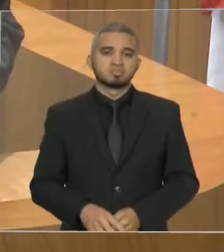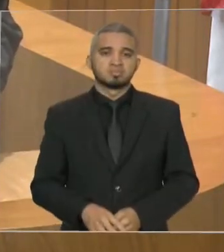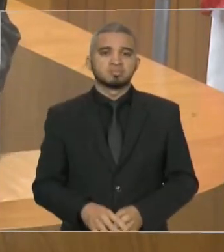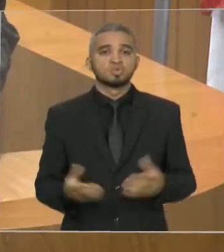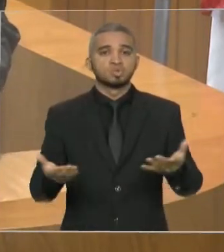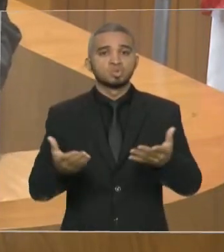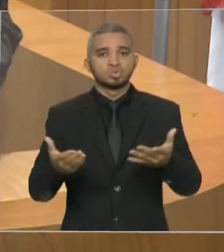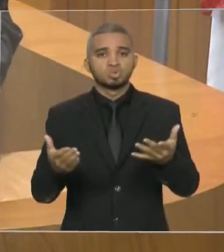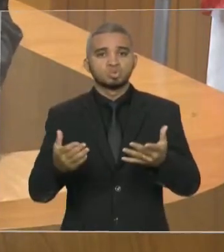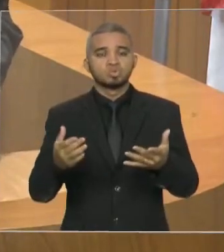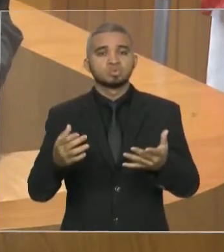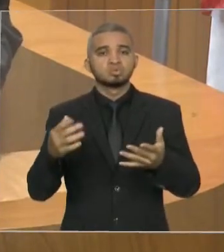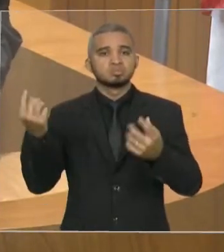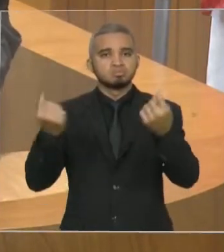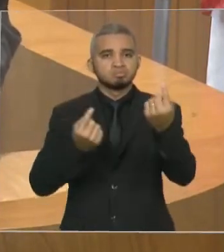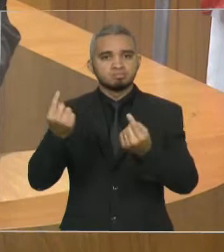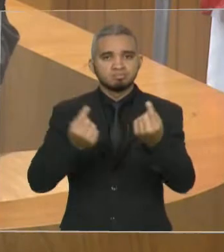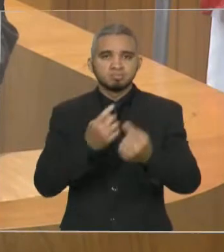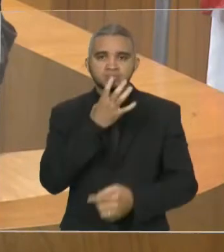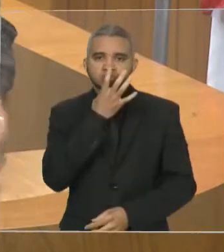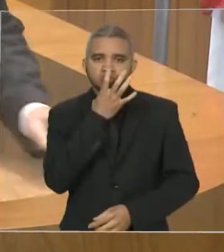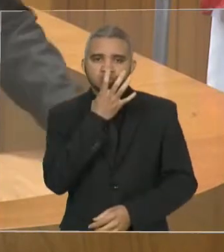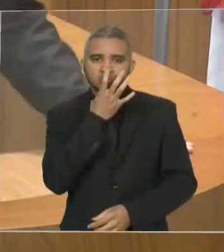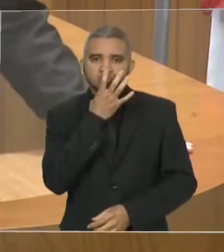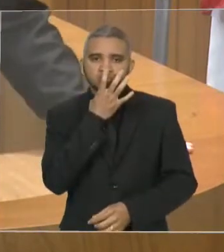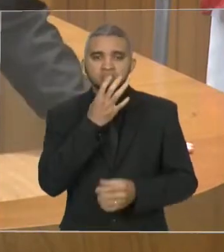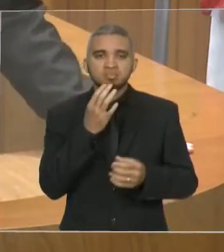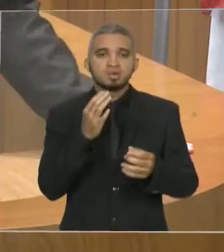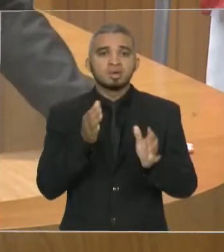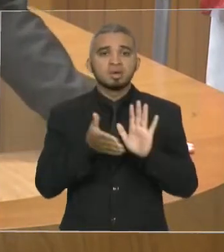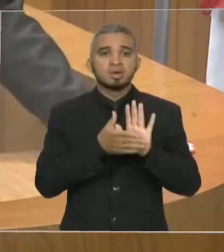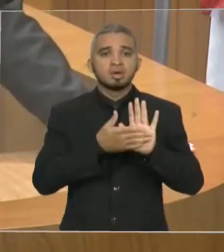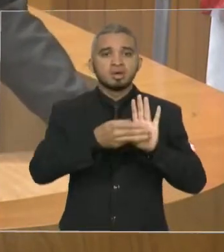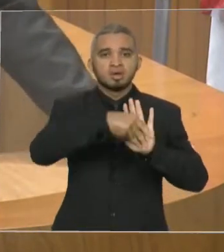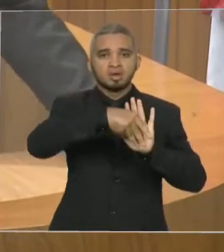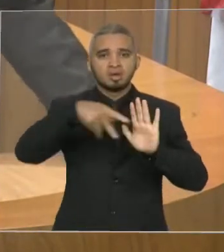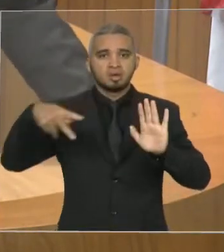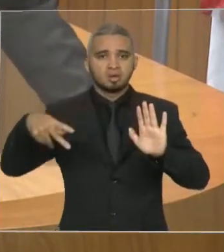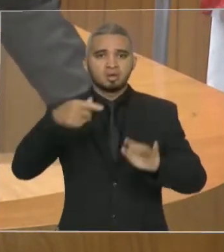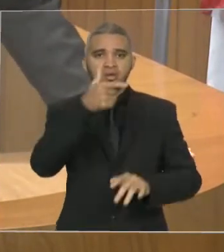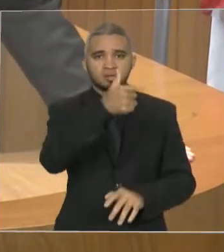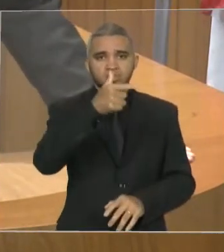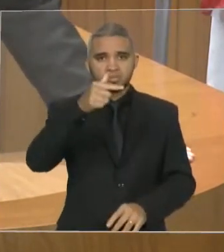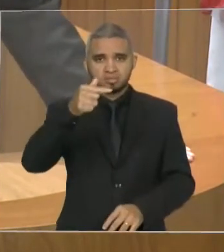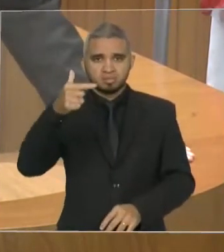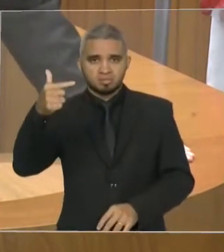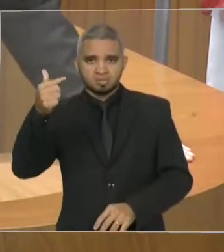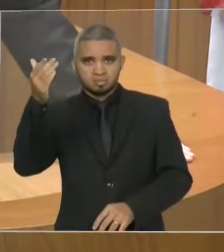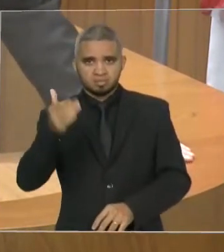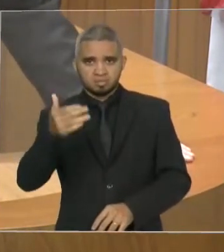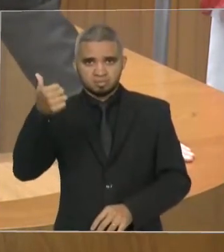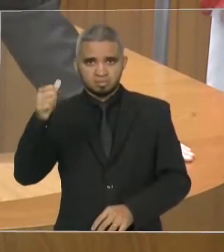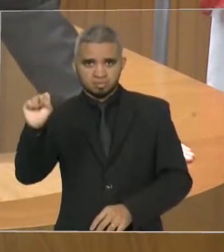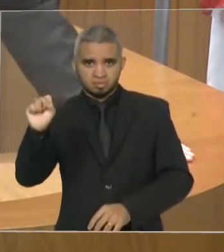a tramitação e a votação da medida provisória 272-2018 do Governo do Estado,